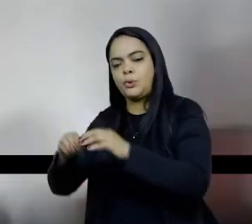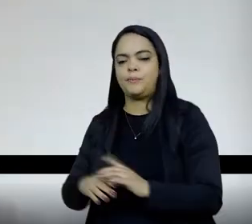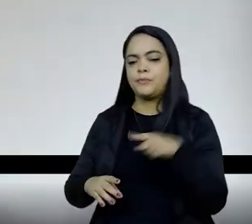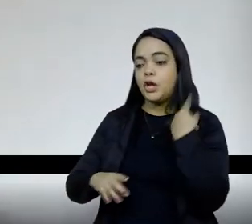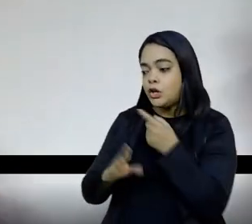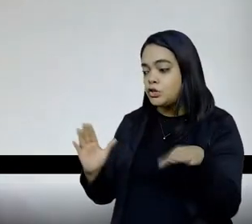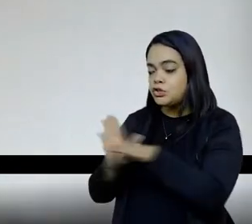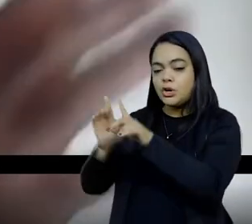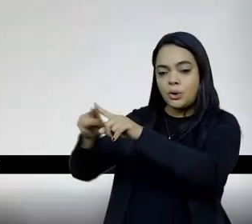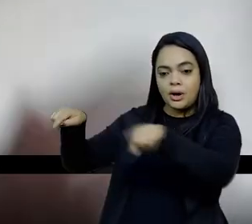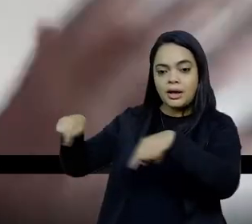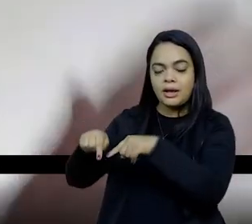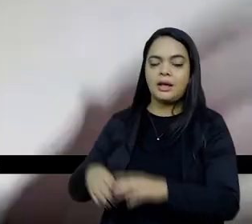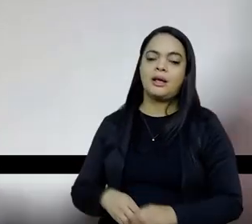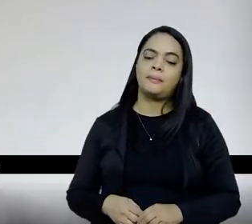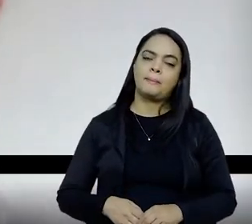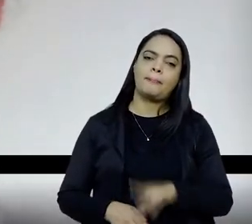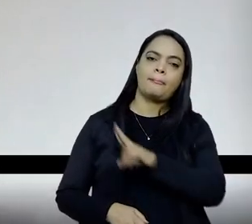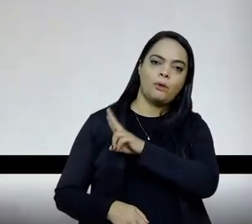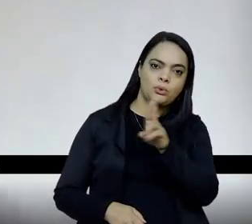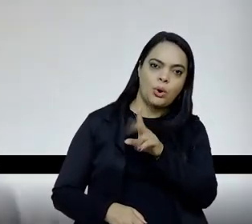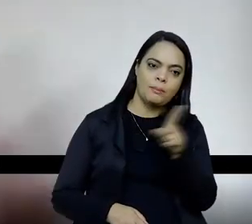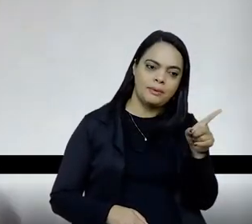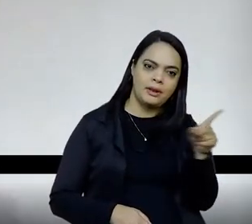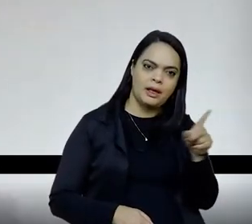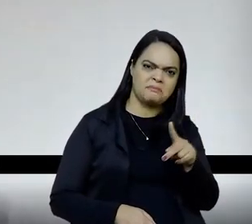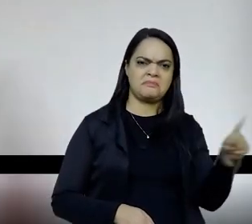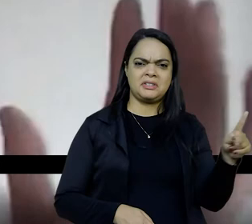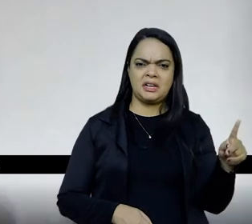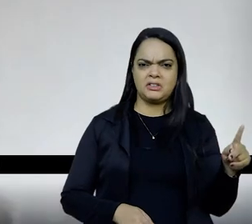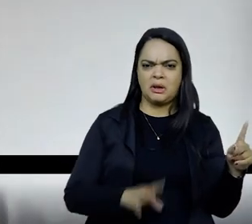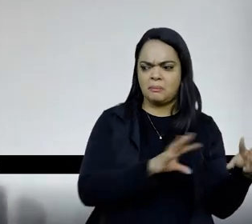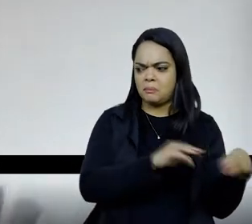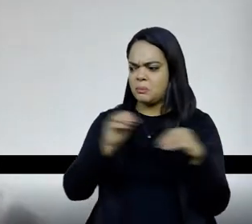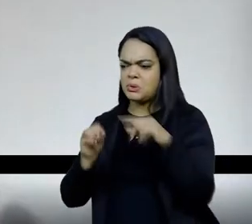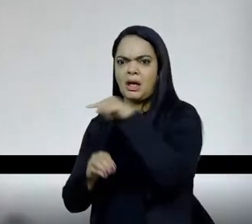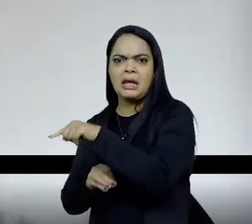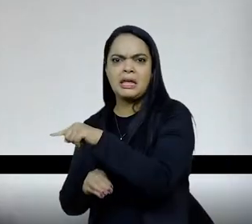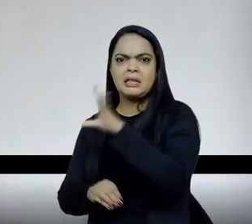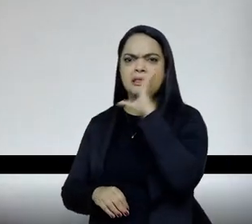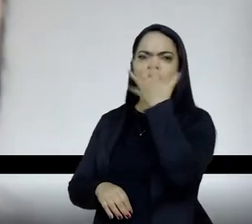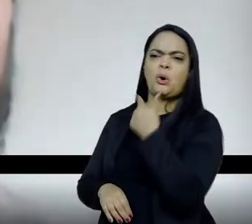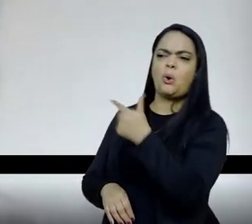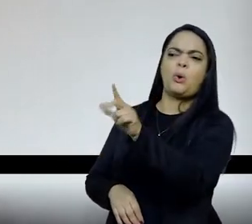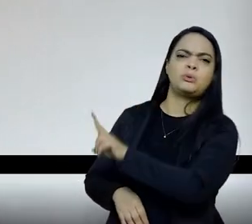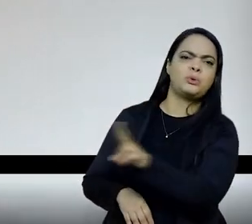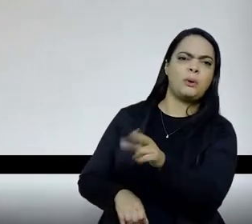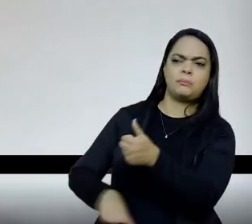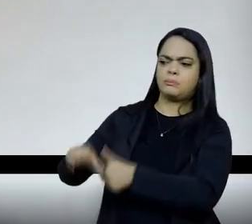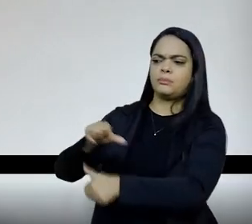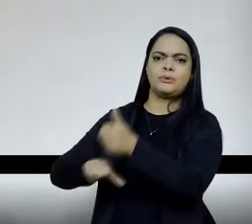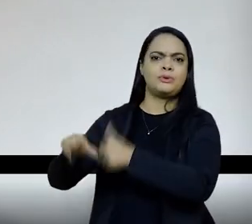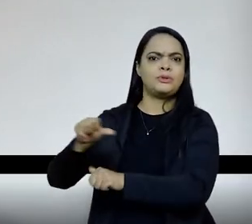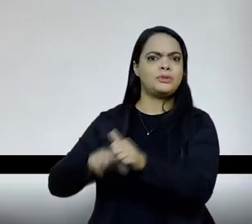outra sala, o nome que era presidente na outra sala praticamente desapareceu, e a gente deu outro